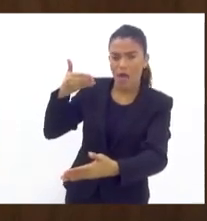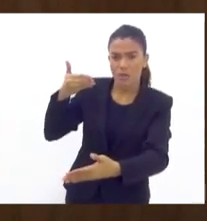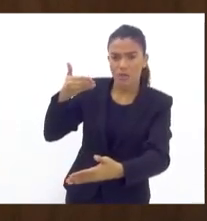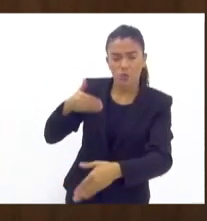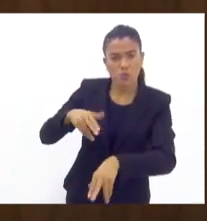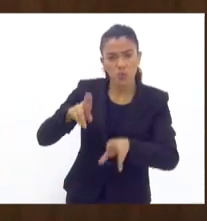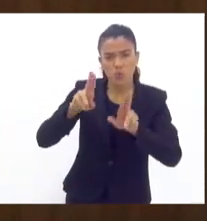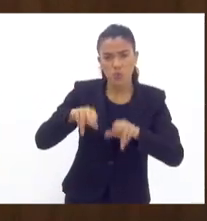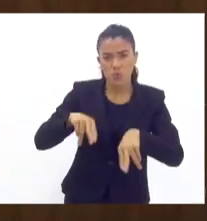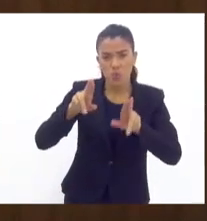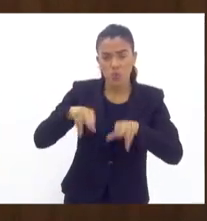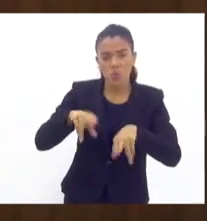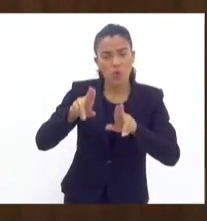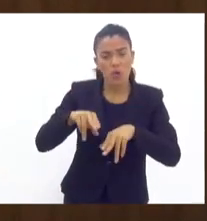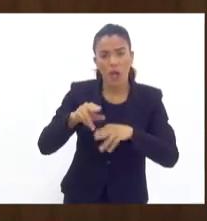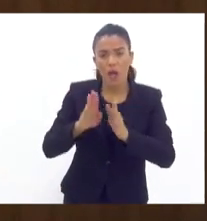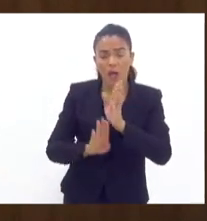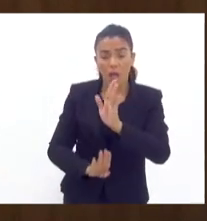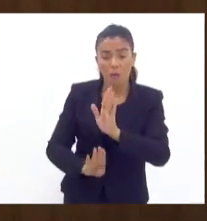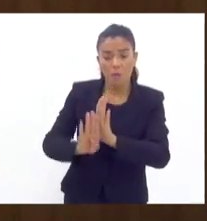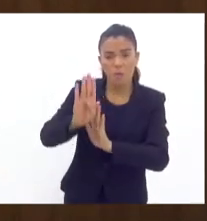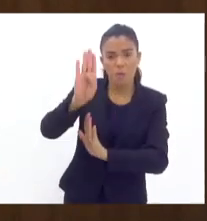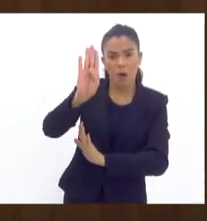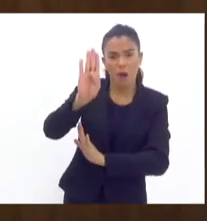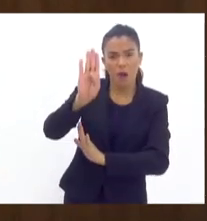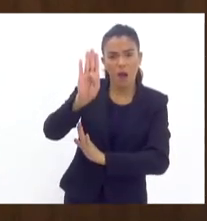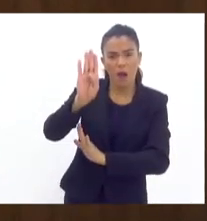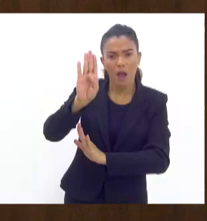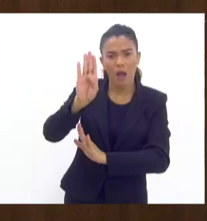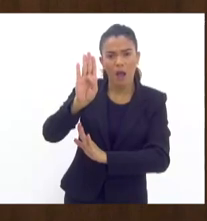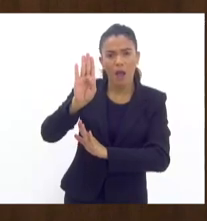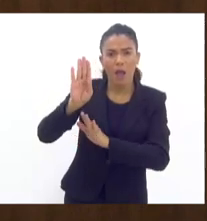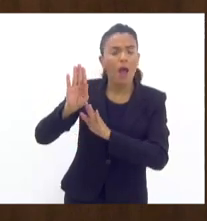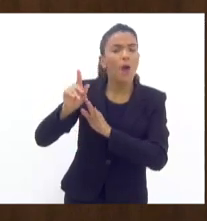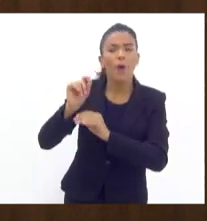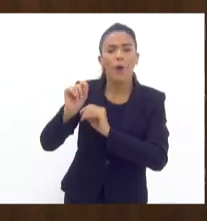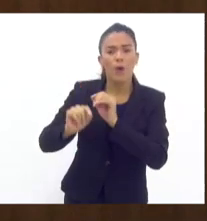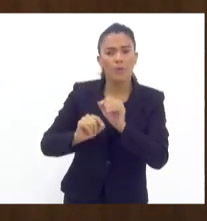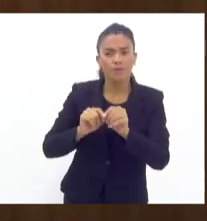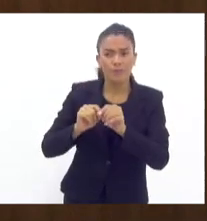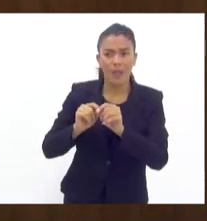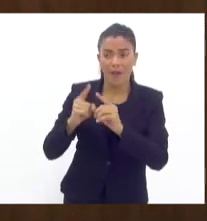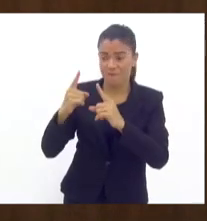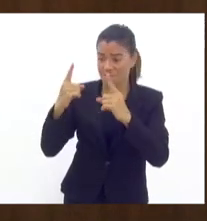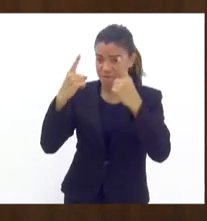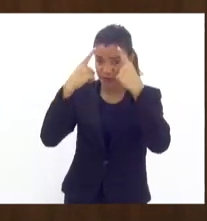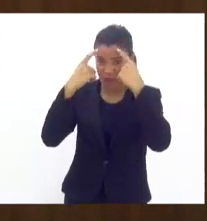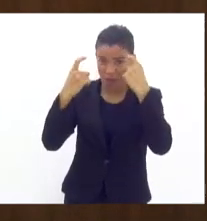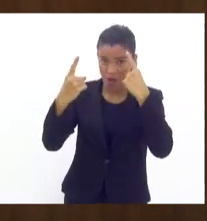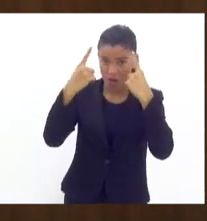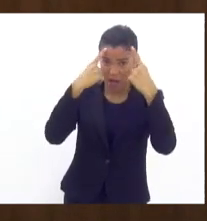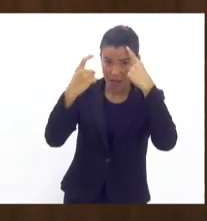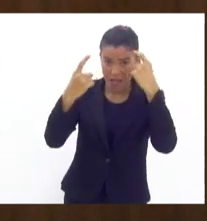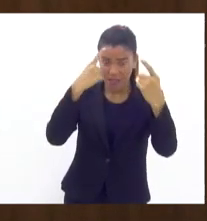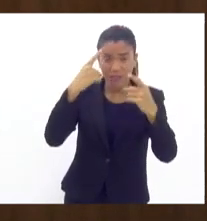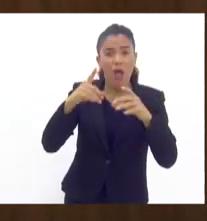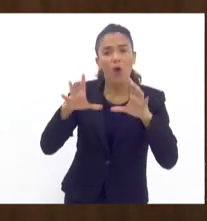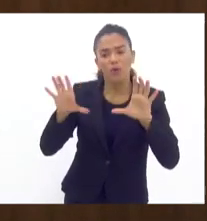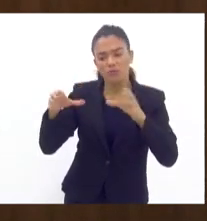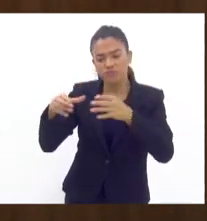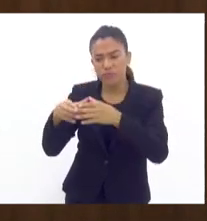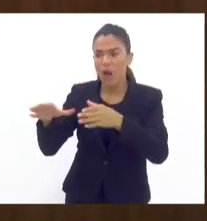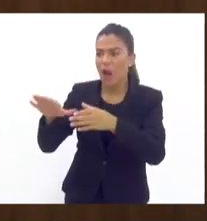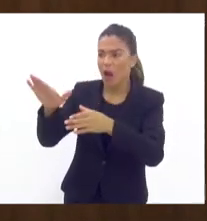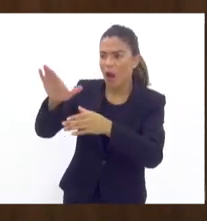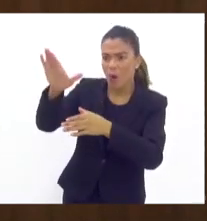que é o avanço da comunidade para dentro do asfalto. Antes, a violência se concentrava dentro das